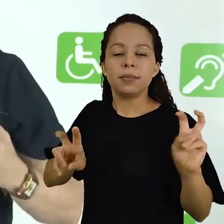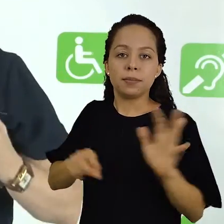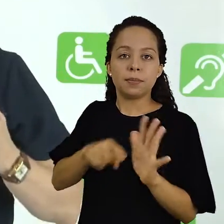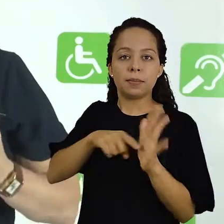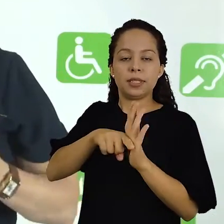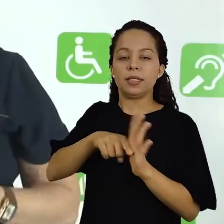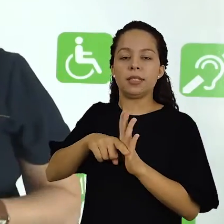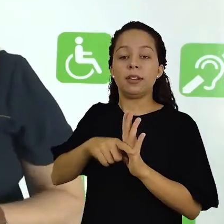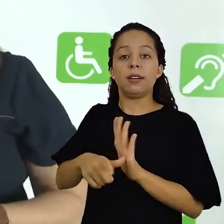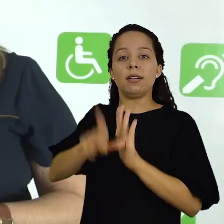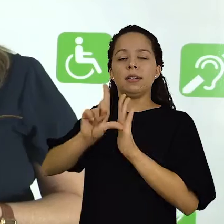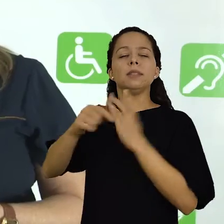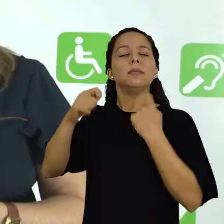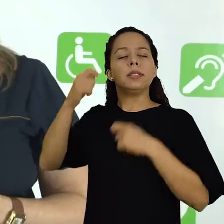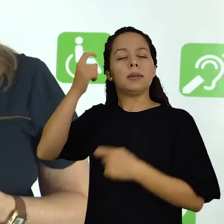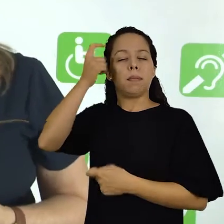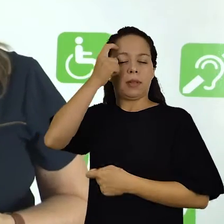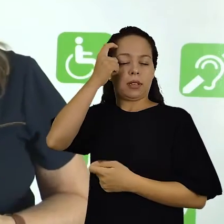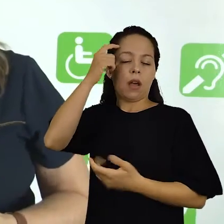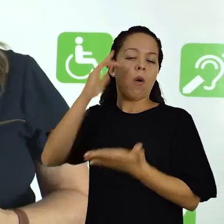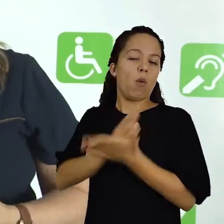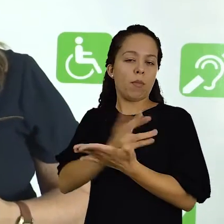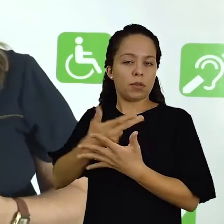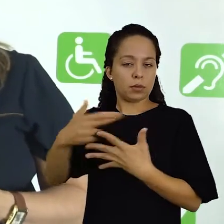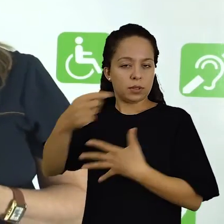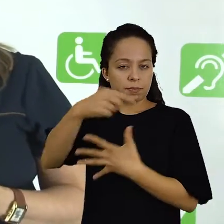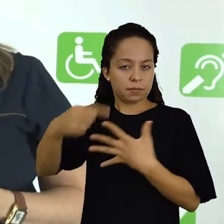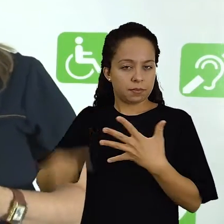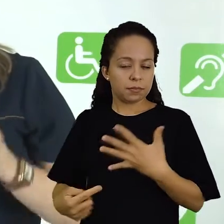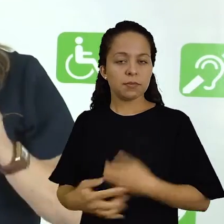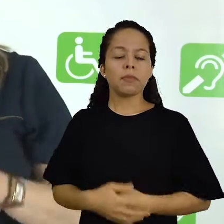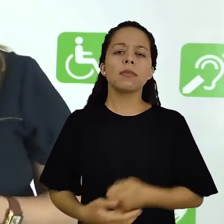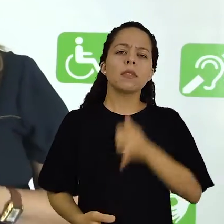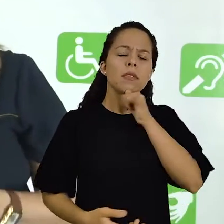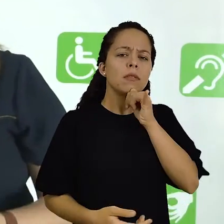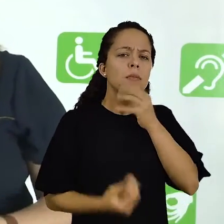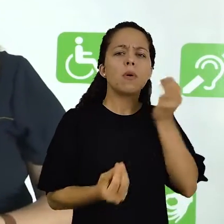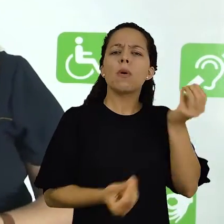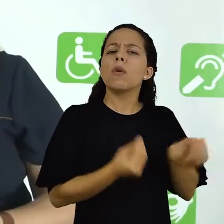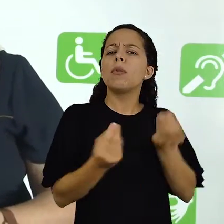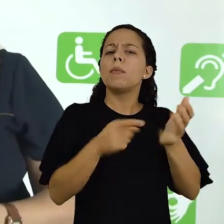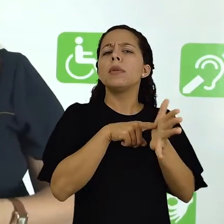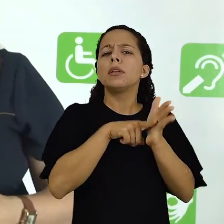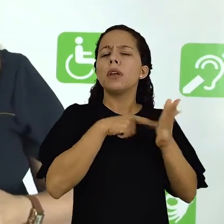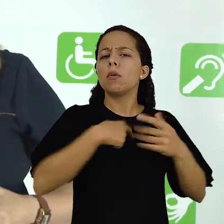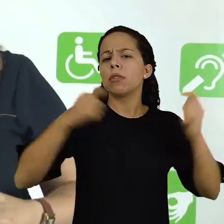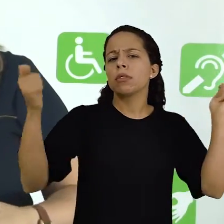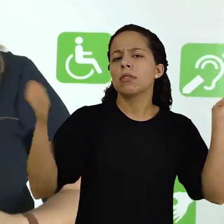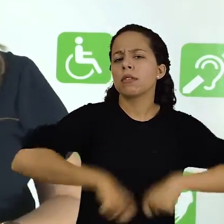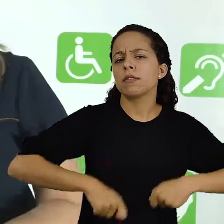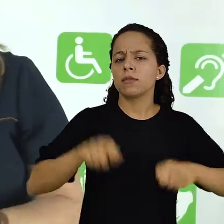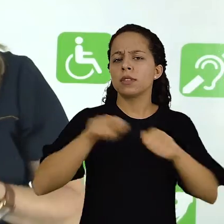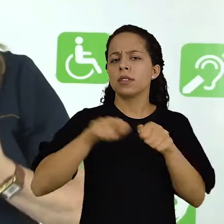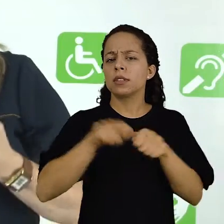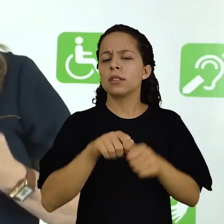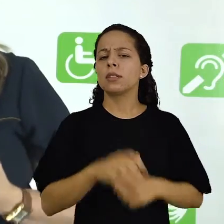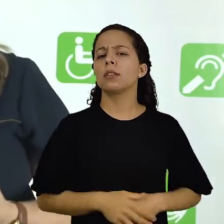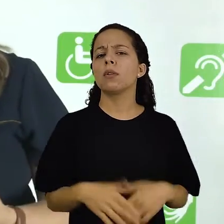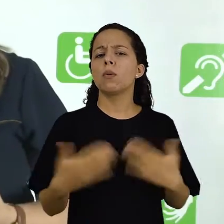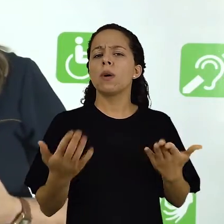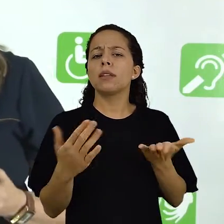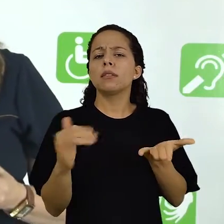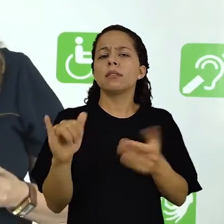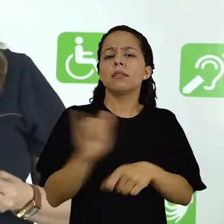nesse caminho da pesquisa. A primeira é em relação à operacionalidade. Quais são os recursos